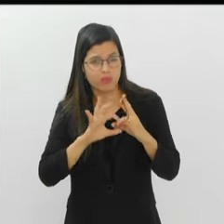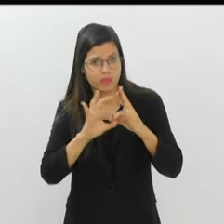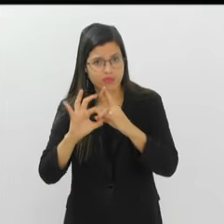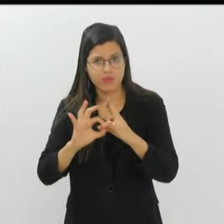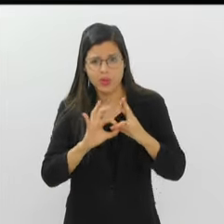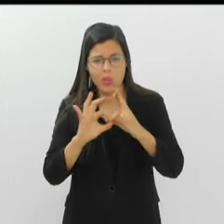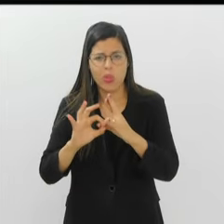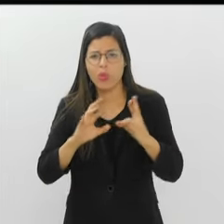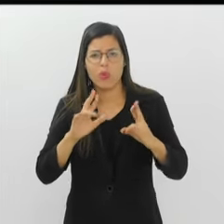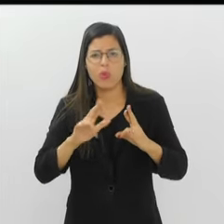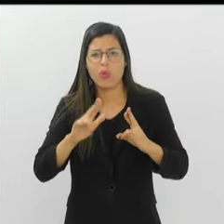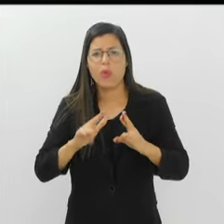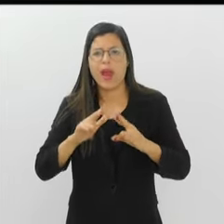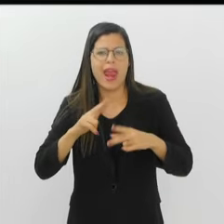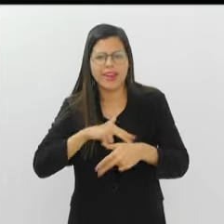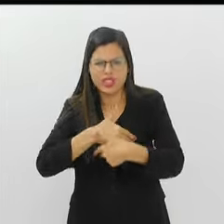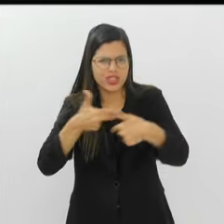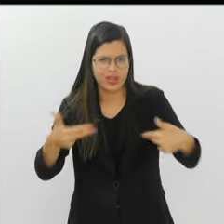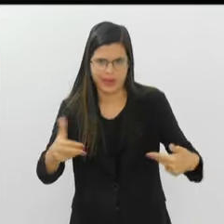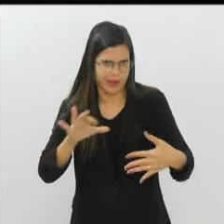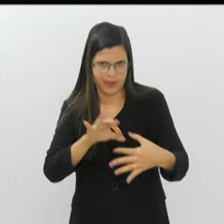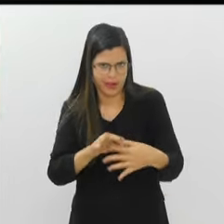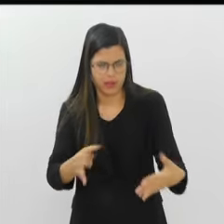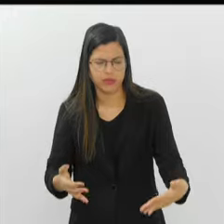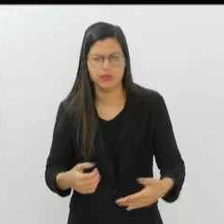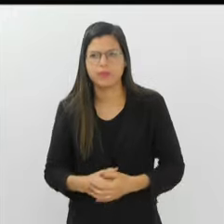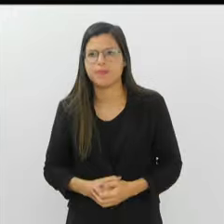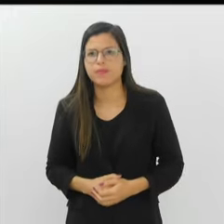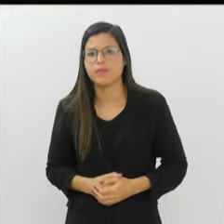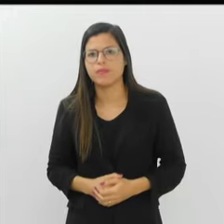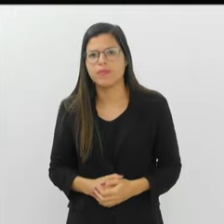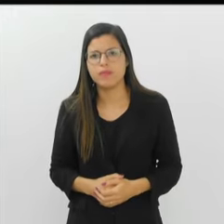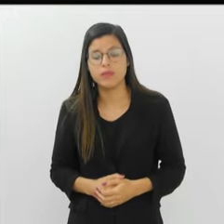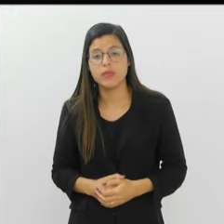etnia ou de regionalidade.